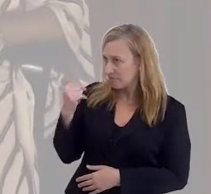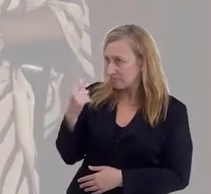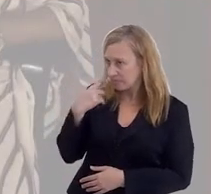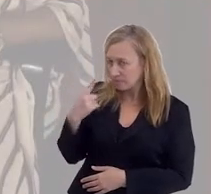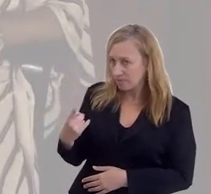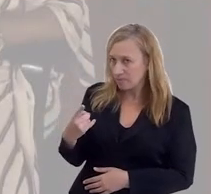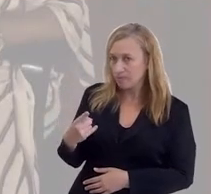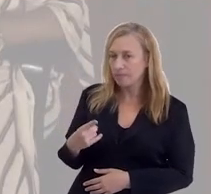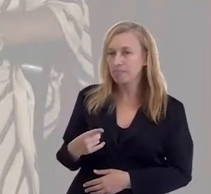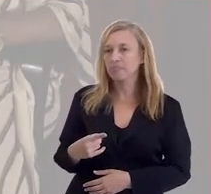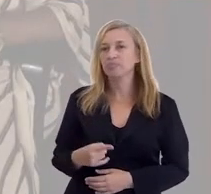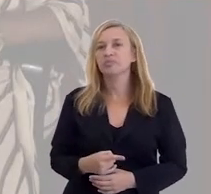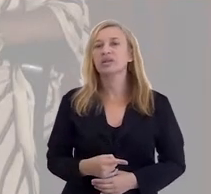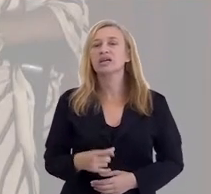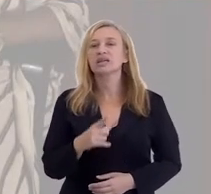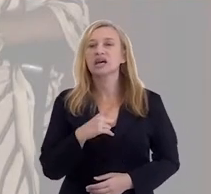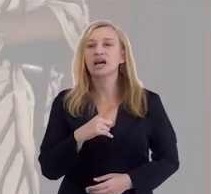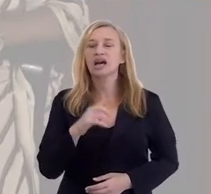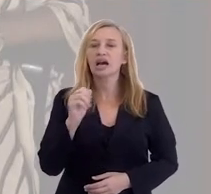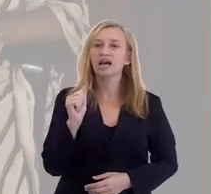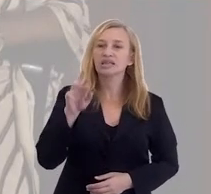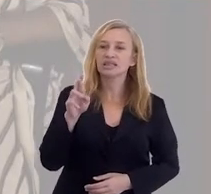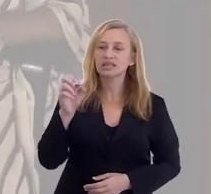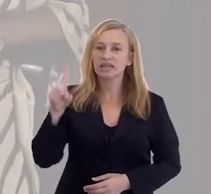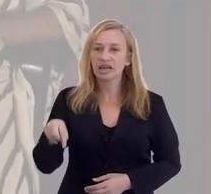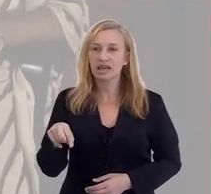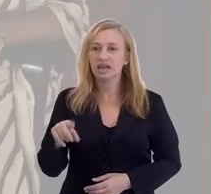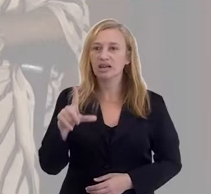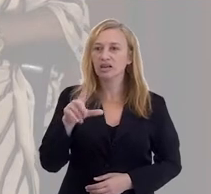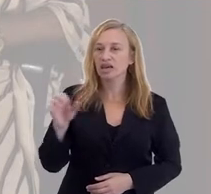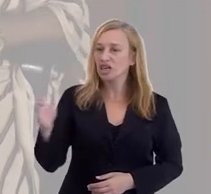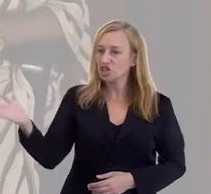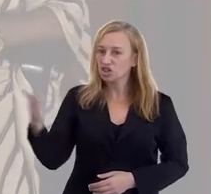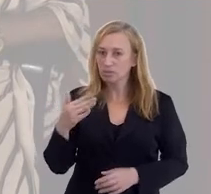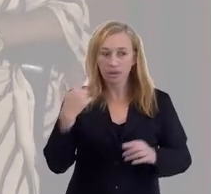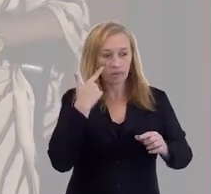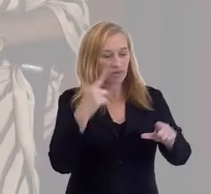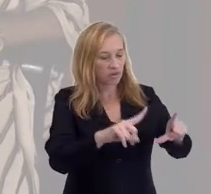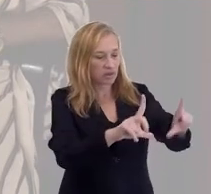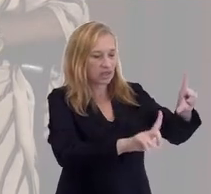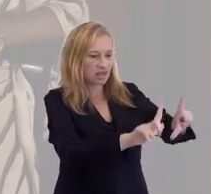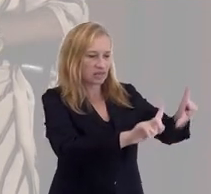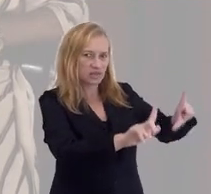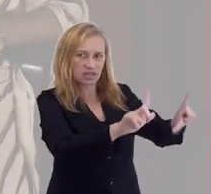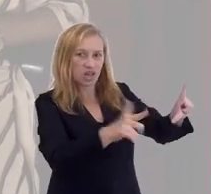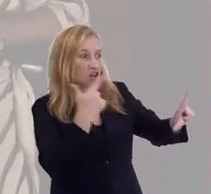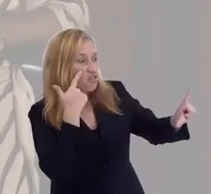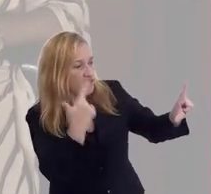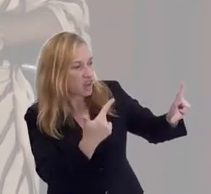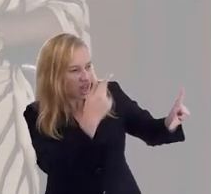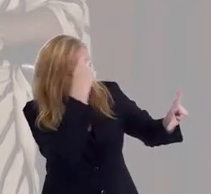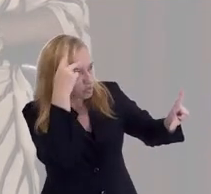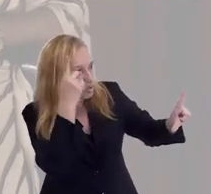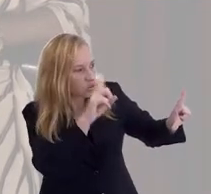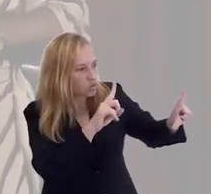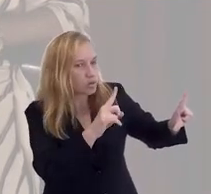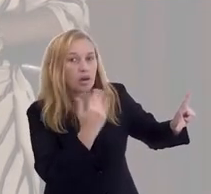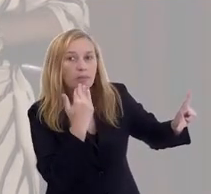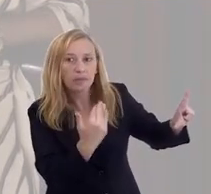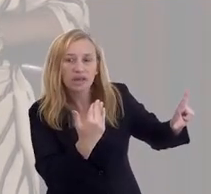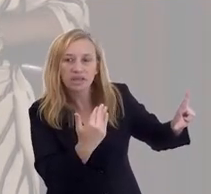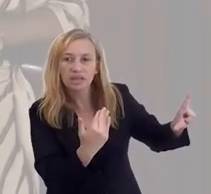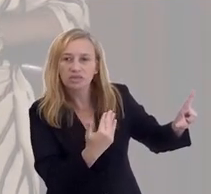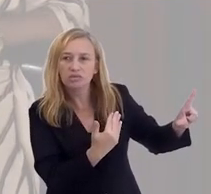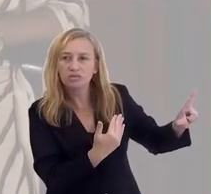não sei, tem uma cena que o André Luiz é chamado para ver uma televisãozinha, lembra? em que ele iria ver as pessoas que estavam pedindo por ele.